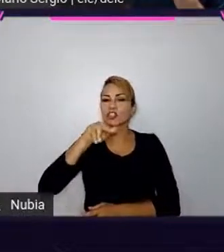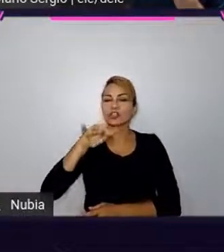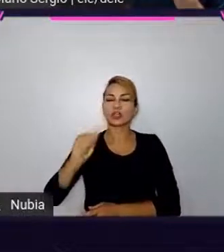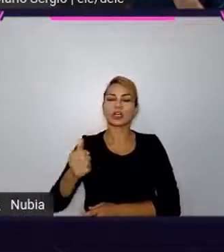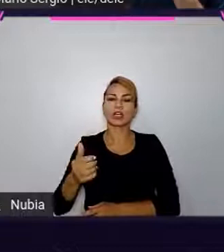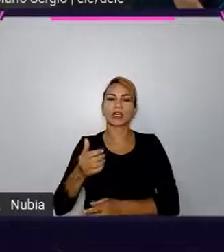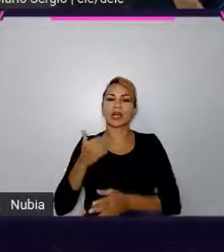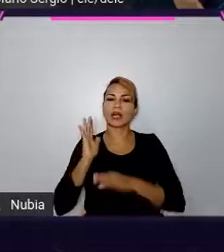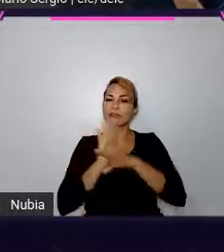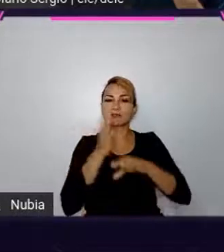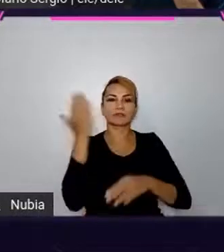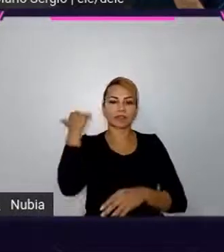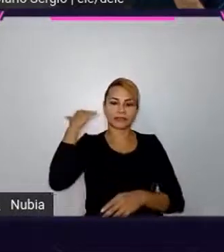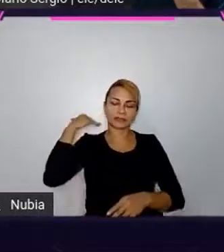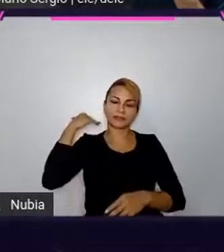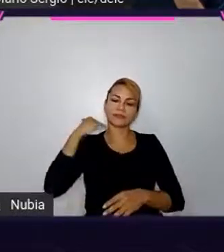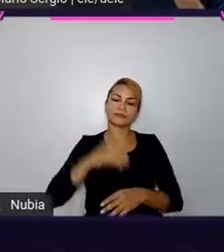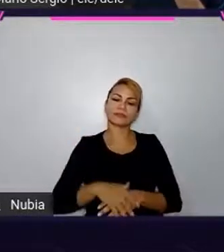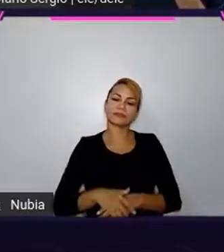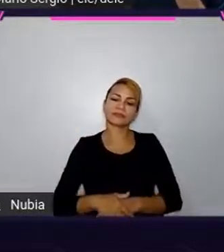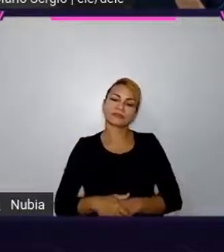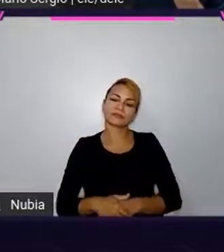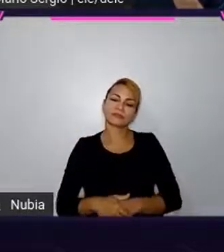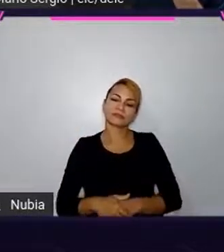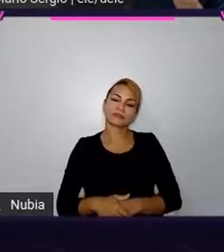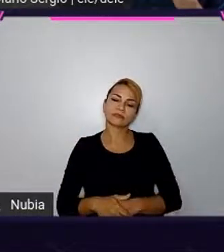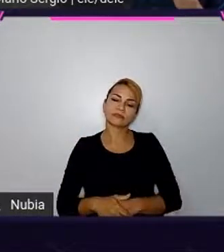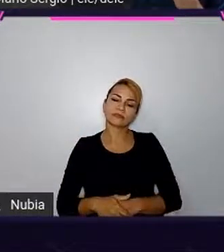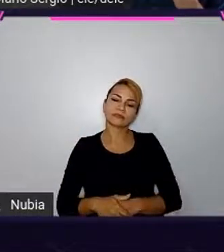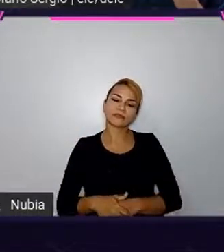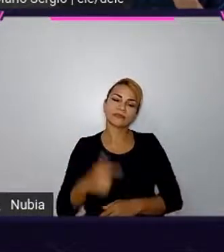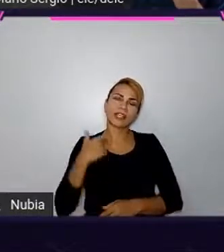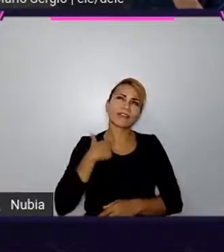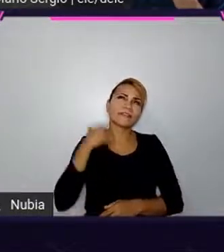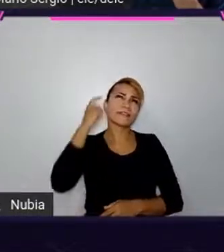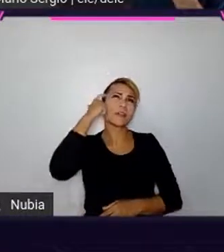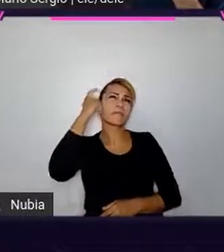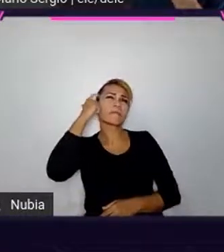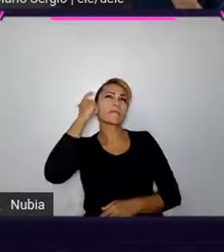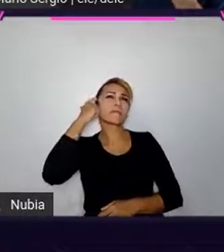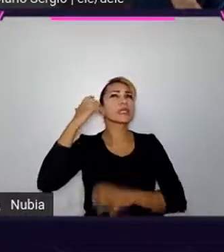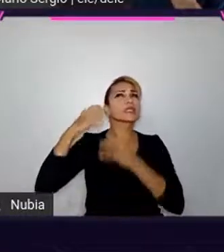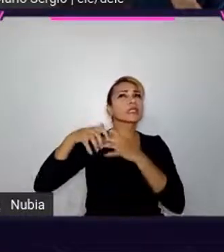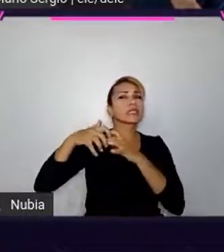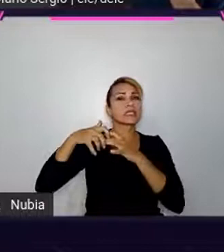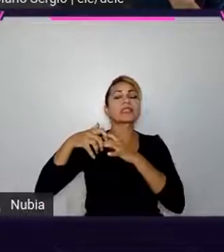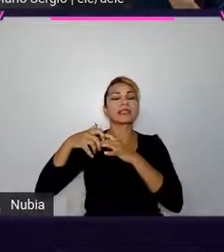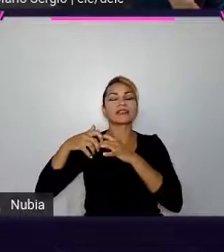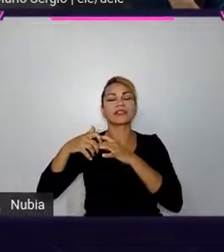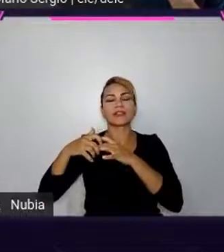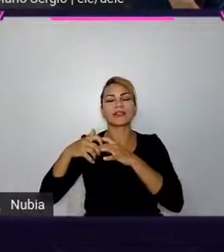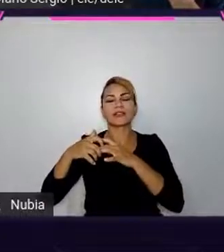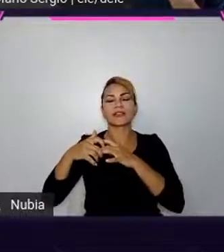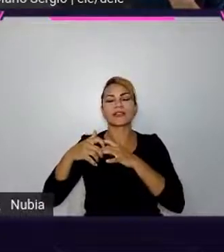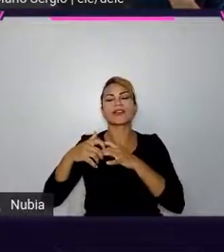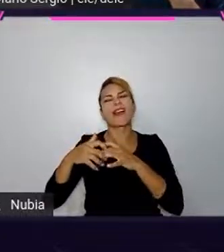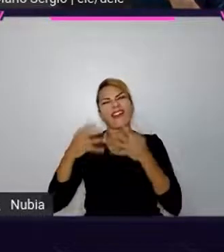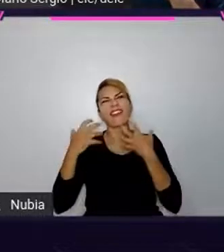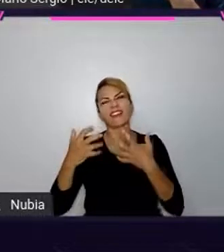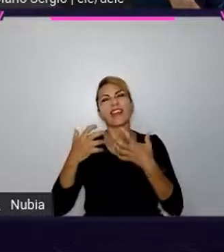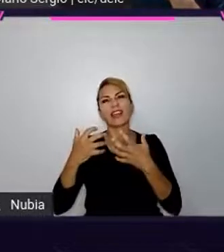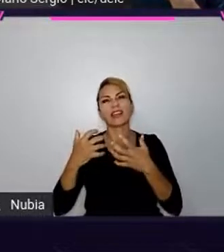pensamento, por exemplo. E aí, quando eu fico, né, tentando pensar ativamente sobre isso, tipo, poxa, como eu gostaria que as pessoas